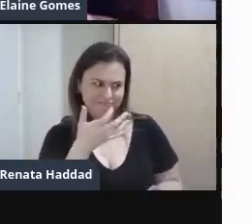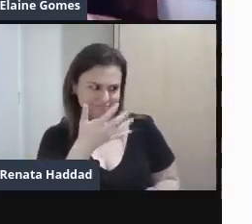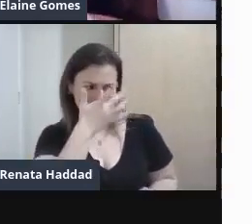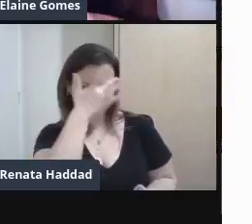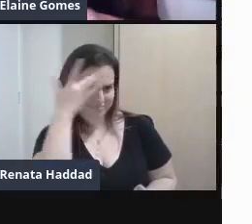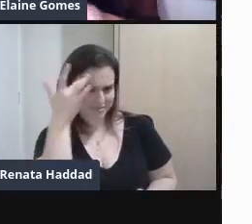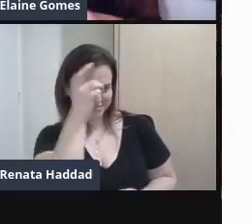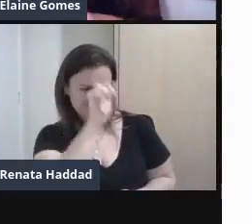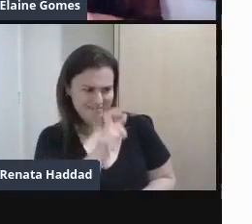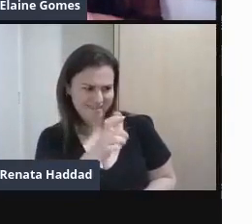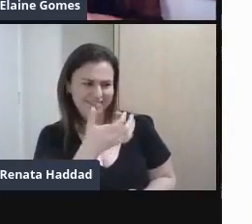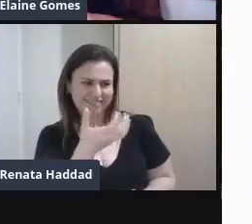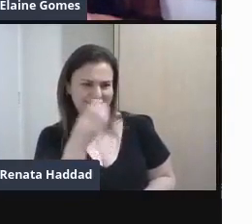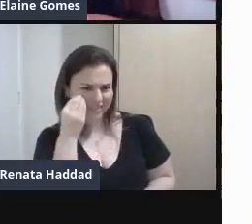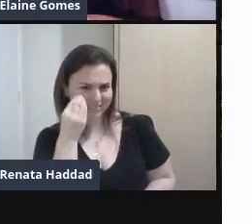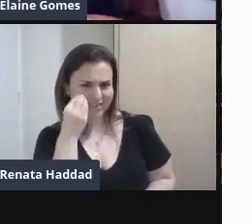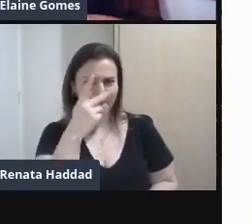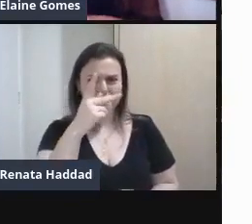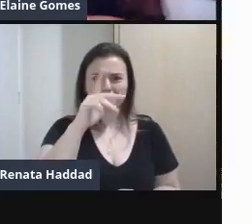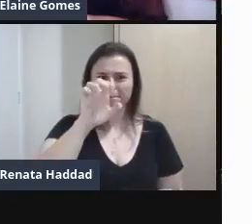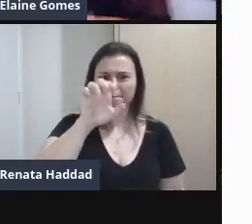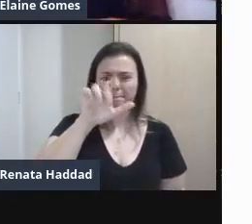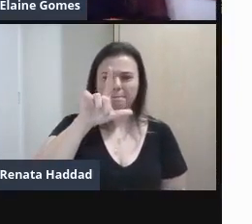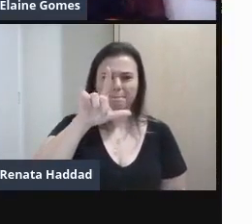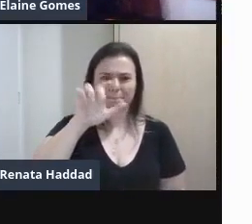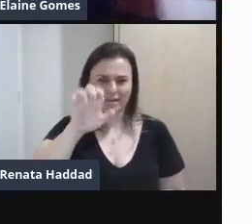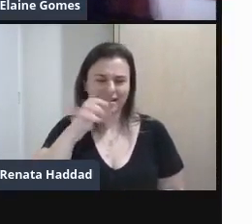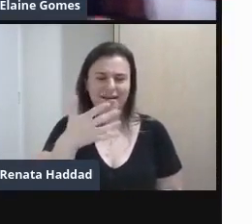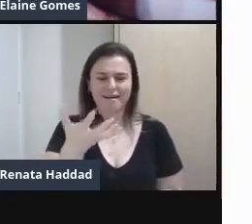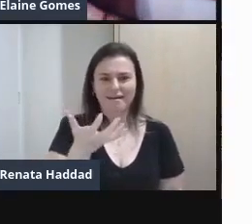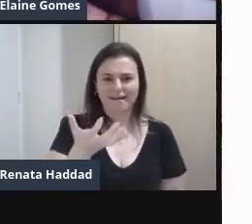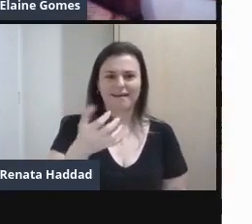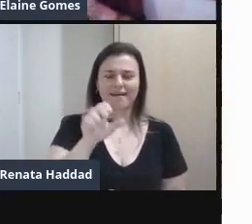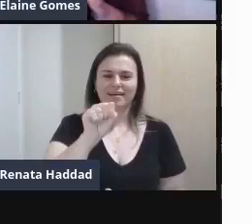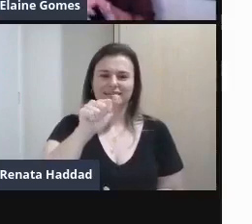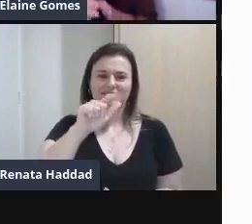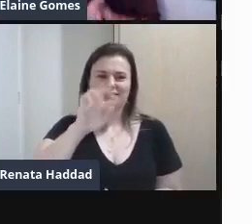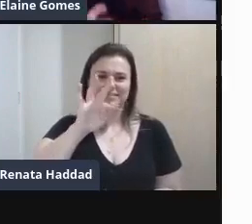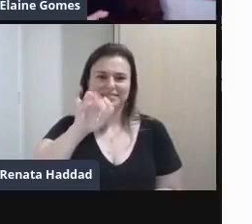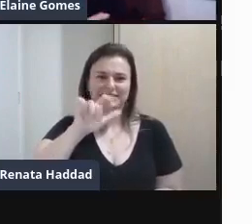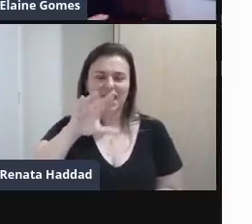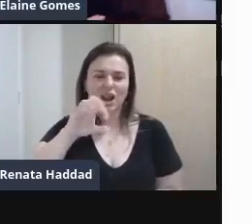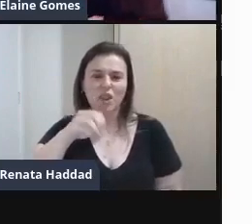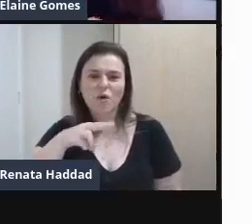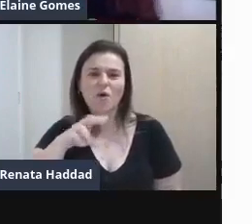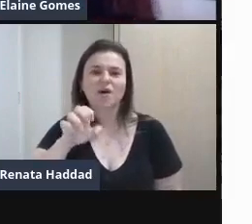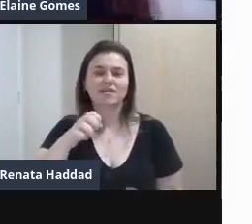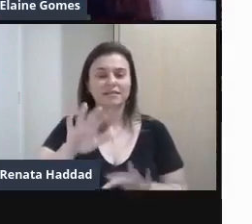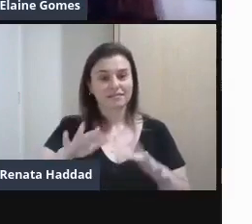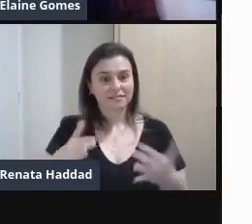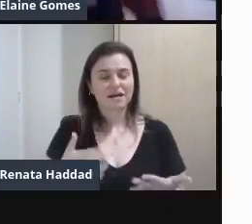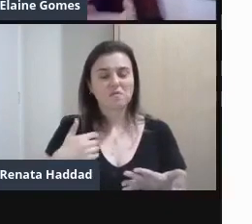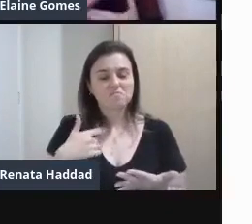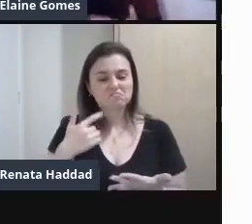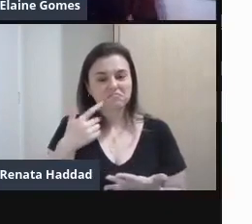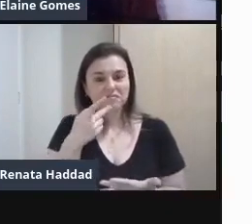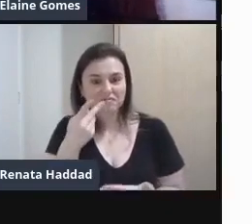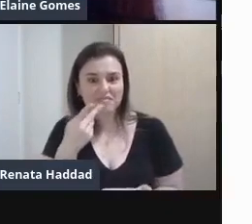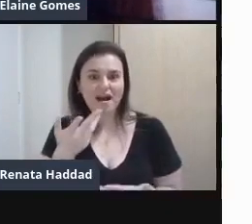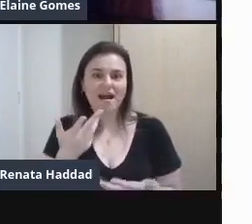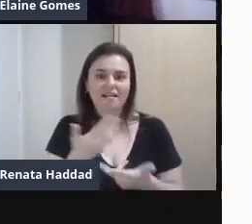ser O Stallone Na época do Rambo Então o Andy Warhol Traz essas questões De